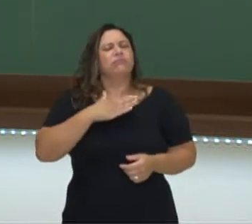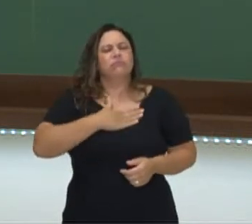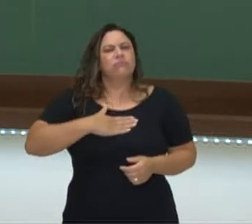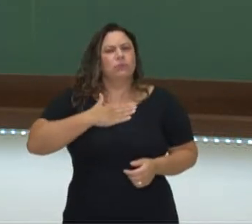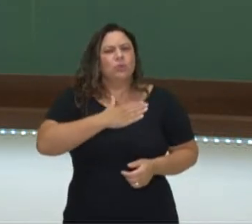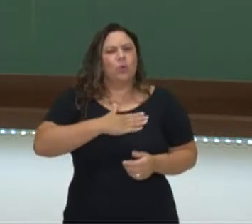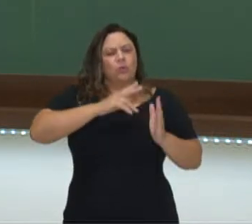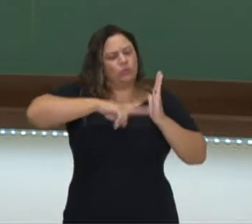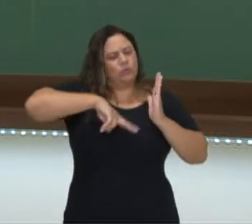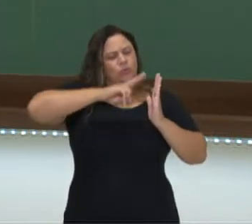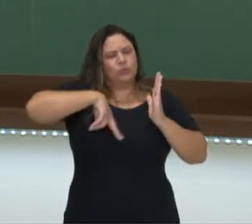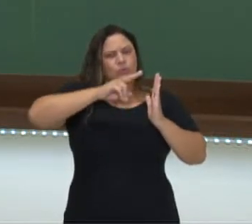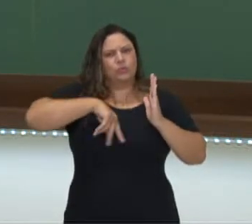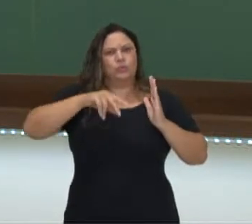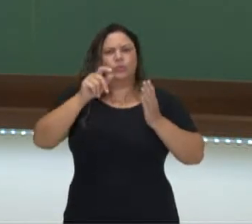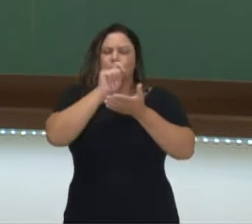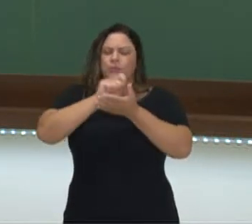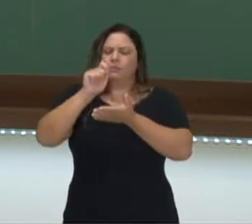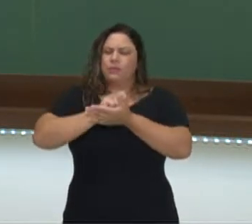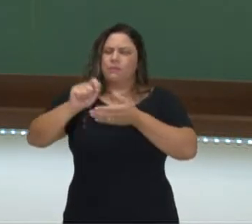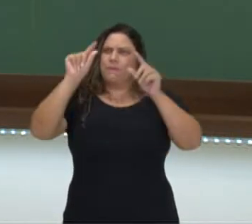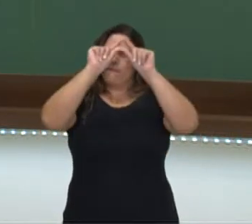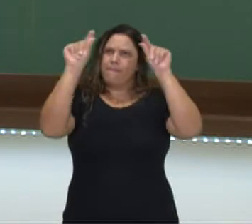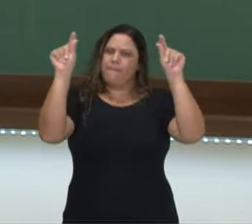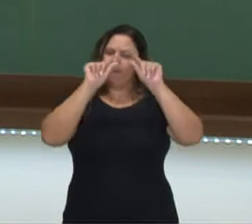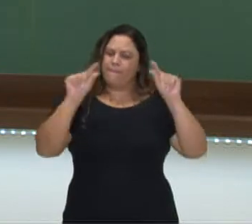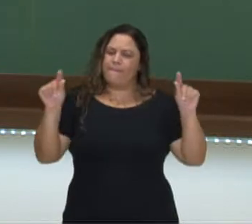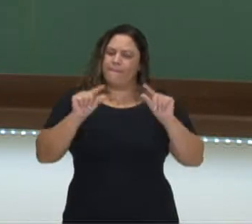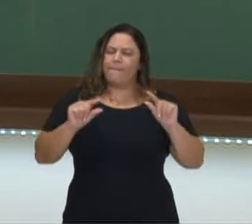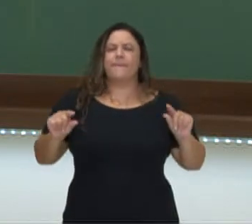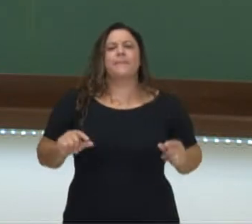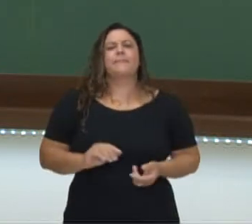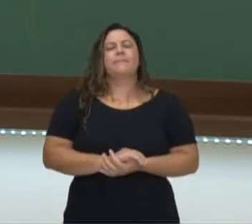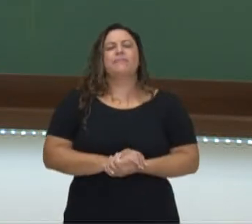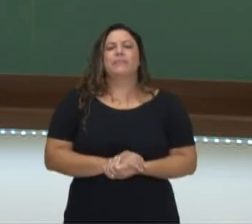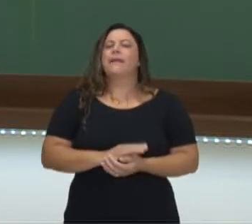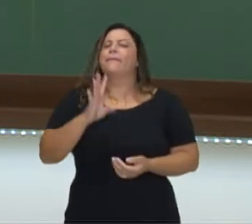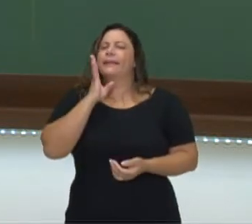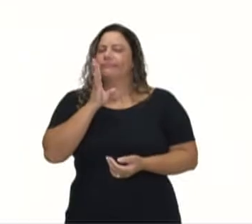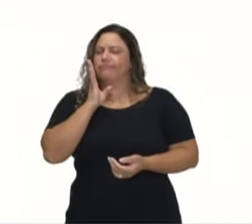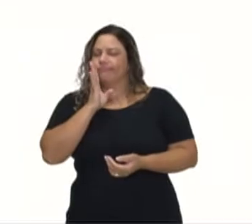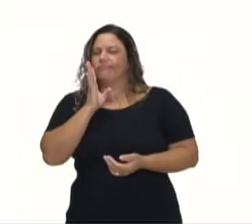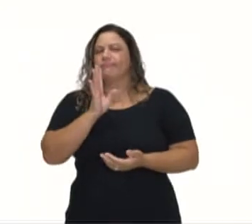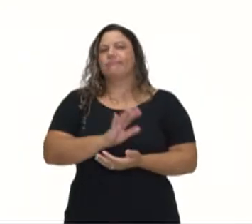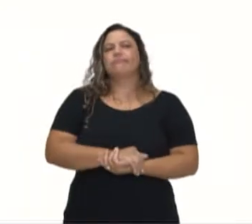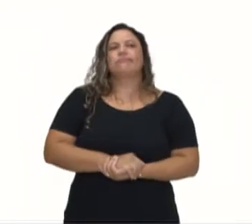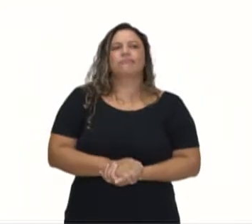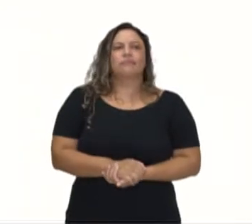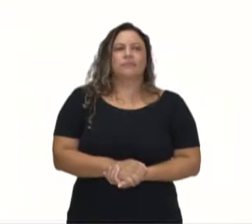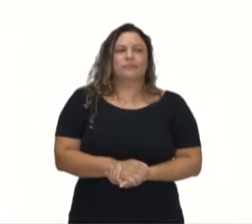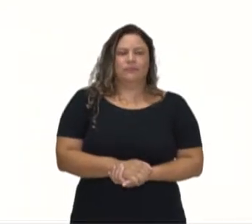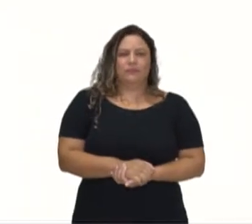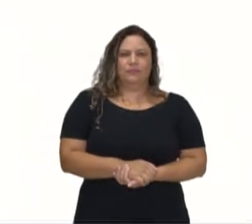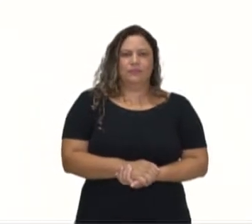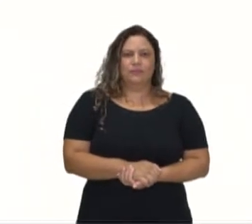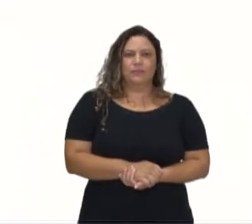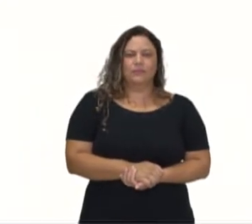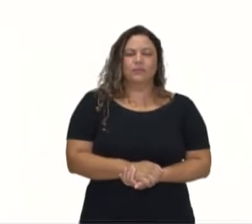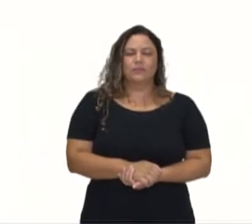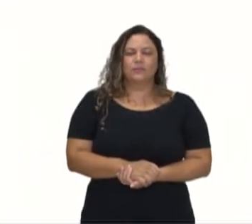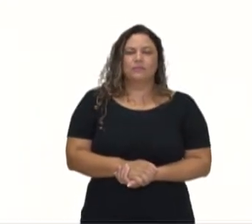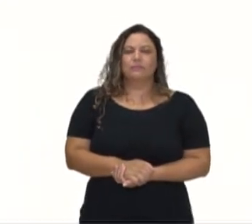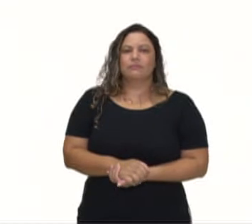eu estou lendo um livro. Eu vou fazendo as anotações ali no ladinho. É bem legal. Write down keywords